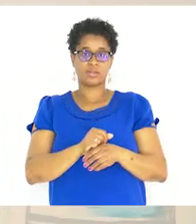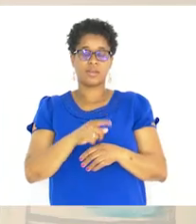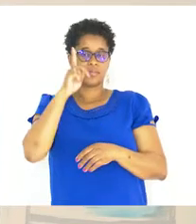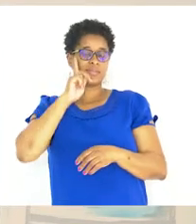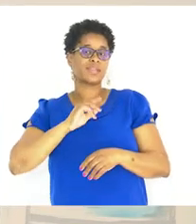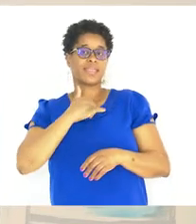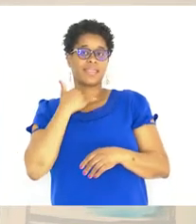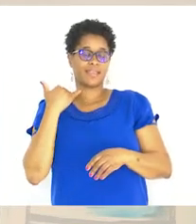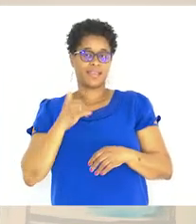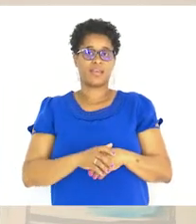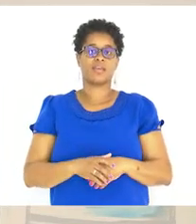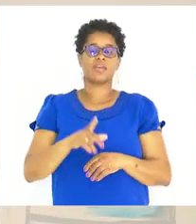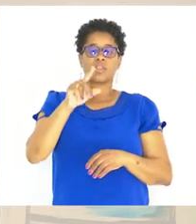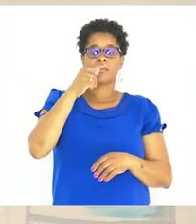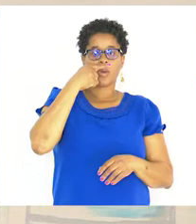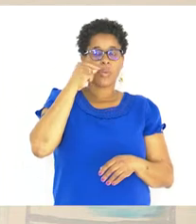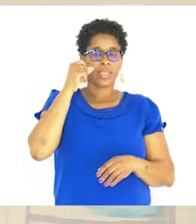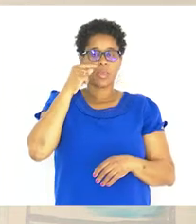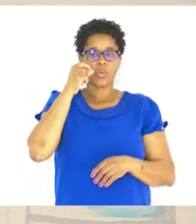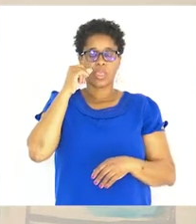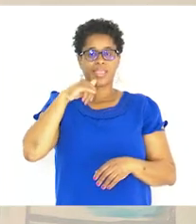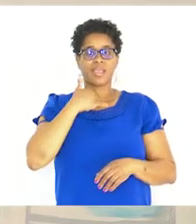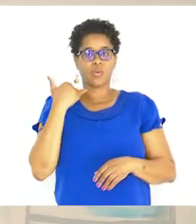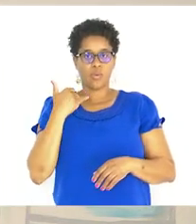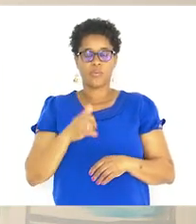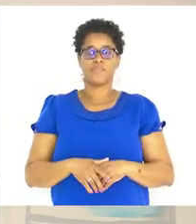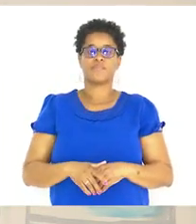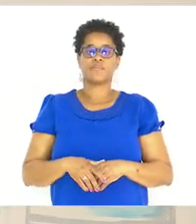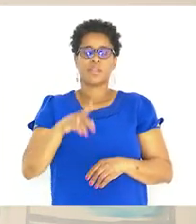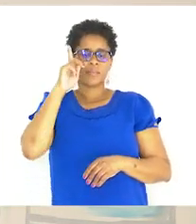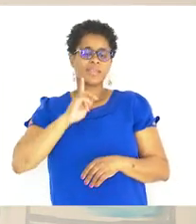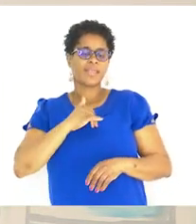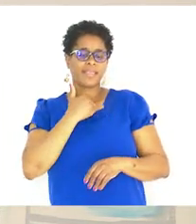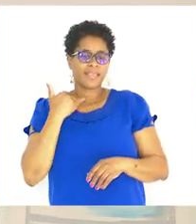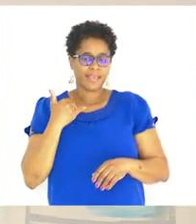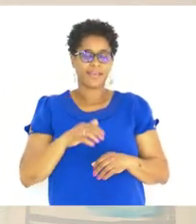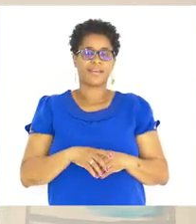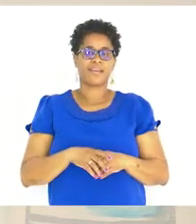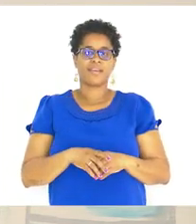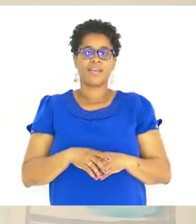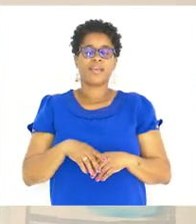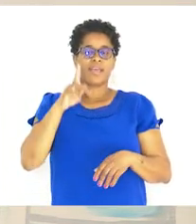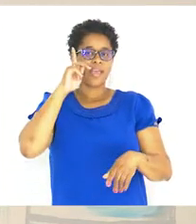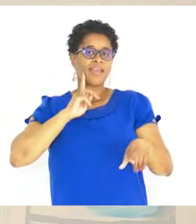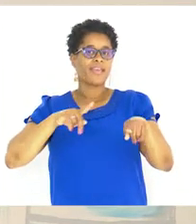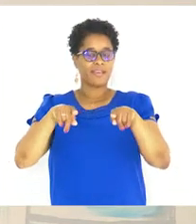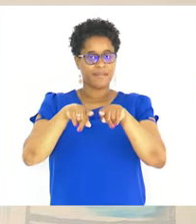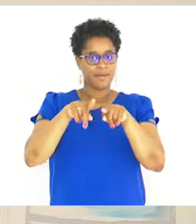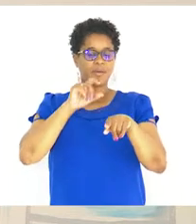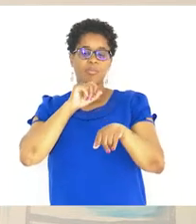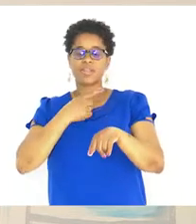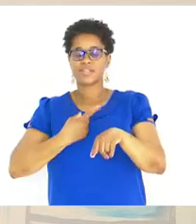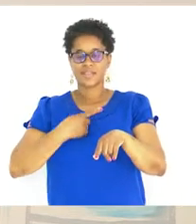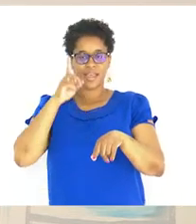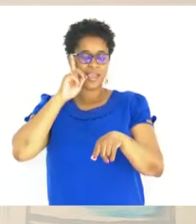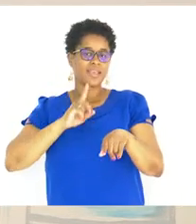tia E o tio A tia É irmã Pode ser